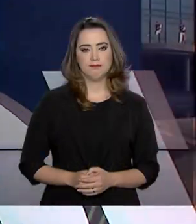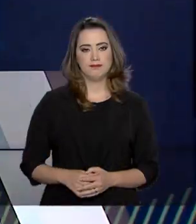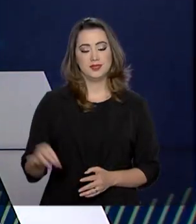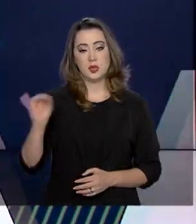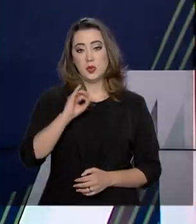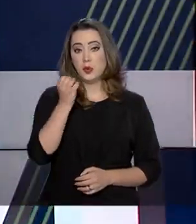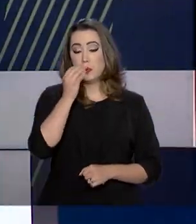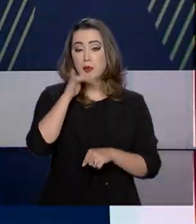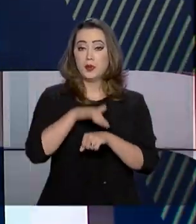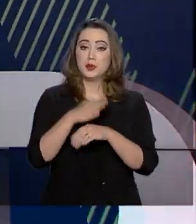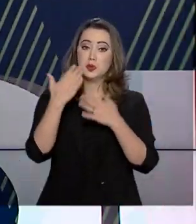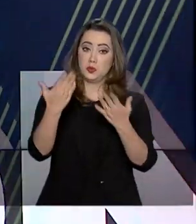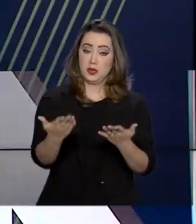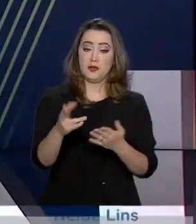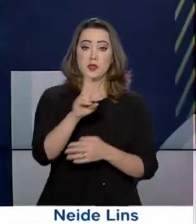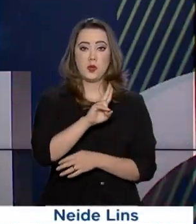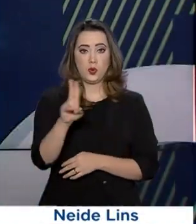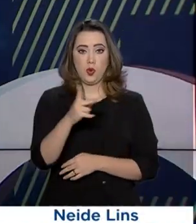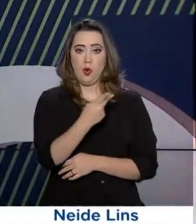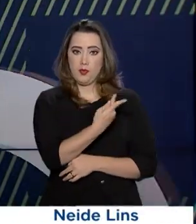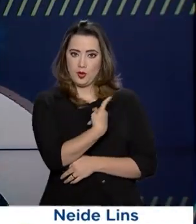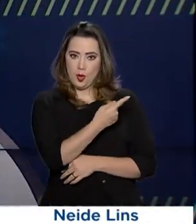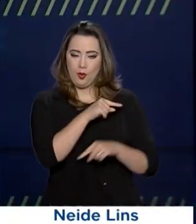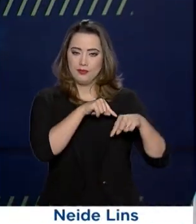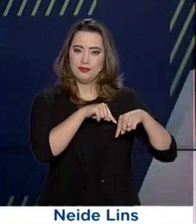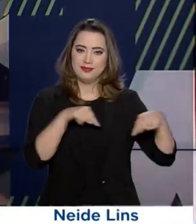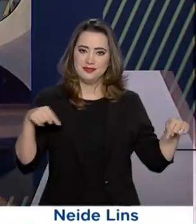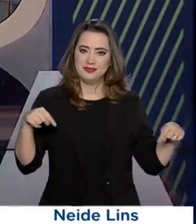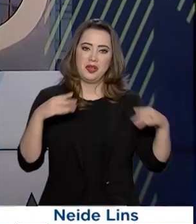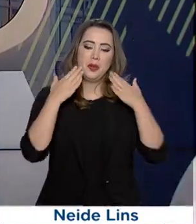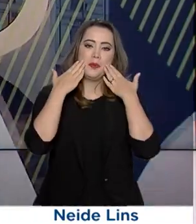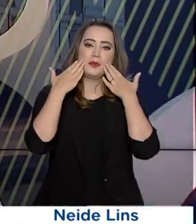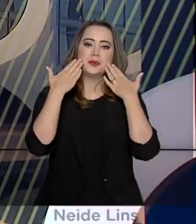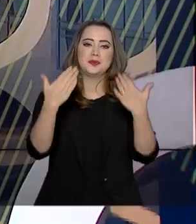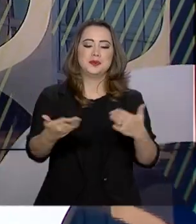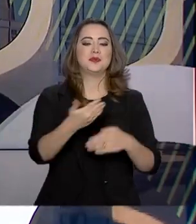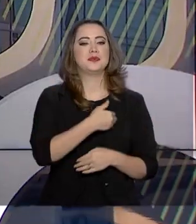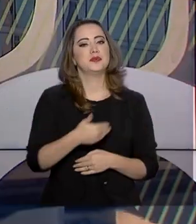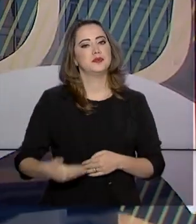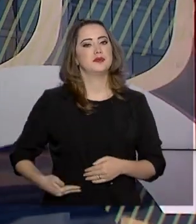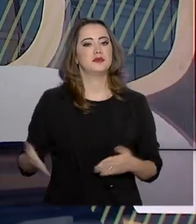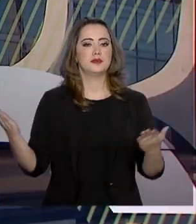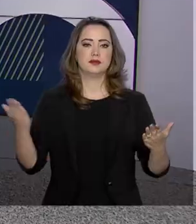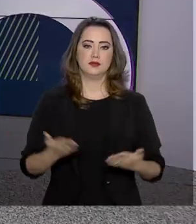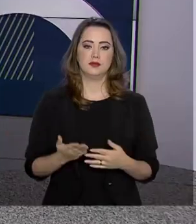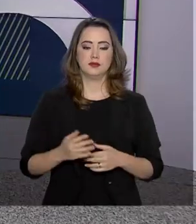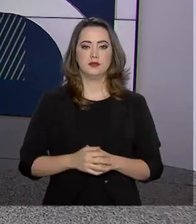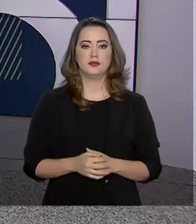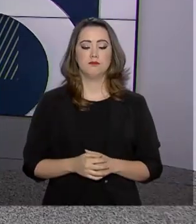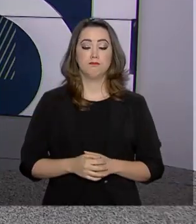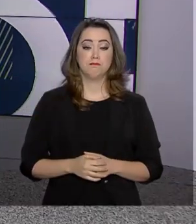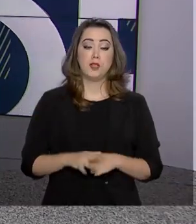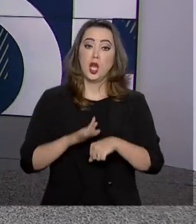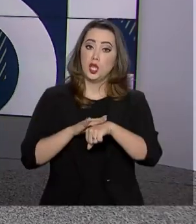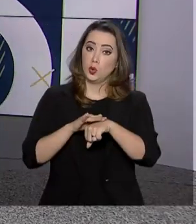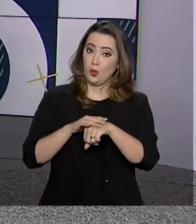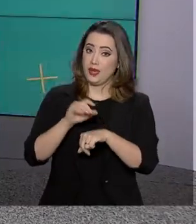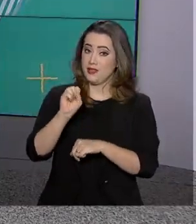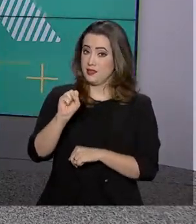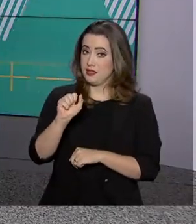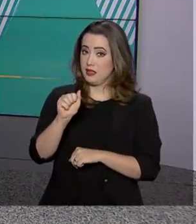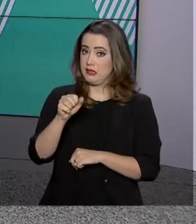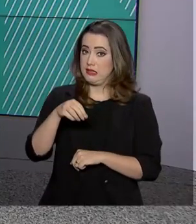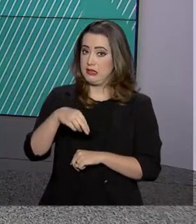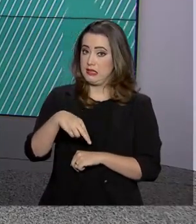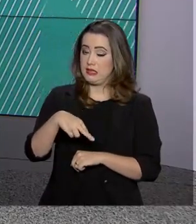Olá, boa noite para você. Eu sou Roberto Camargo e estamos de volta com mais uma edição do Governo Agora. O sarampo